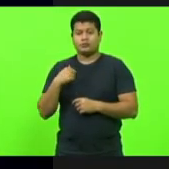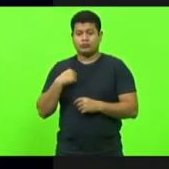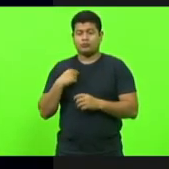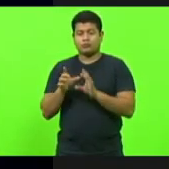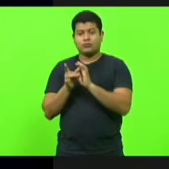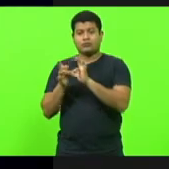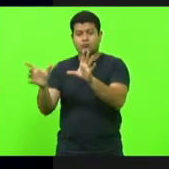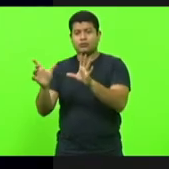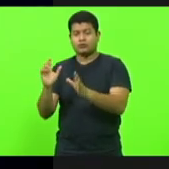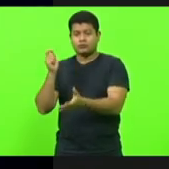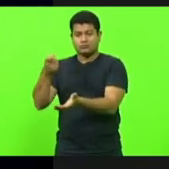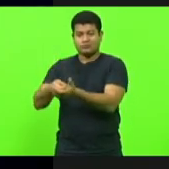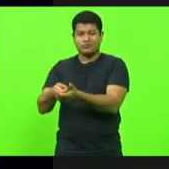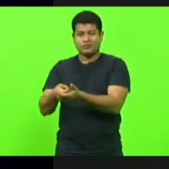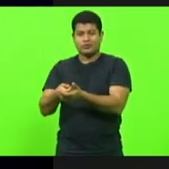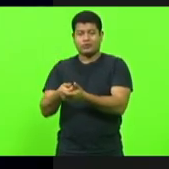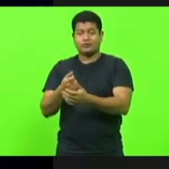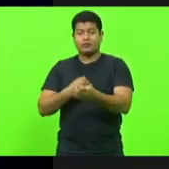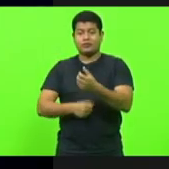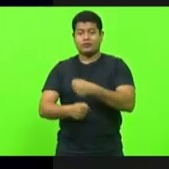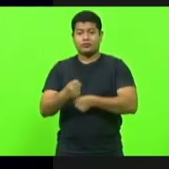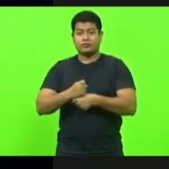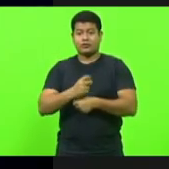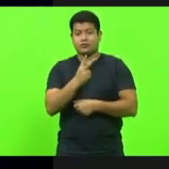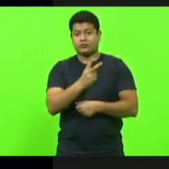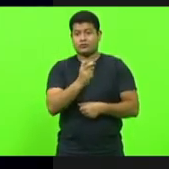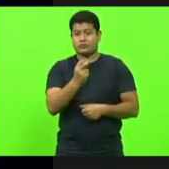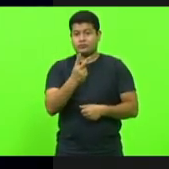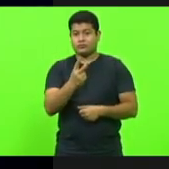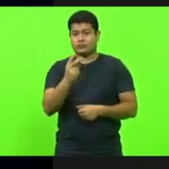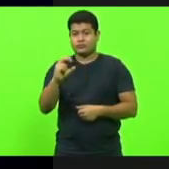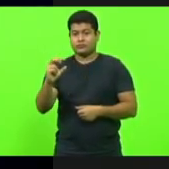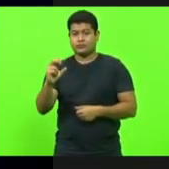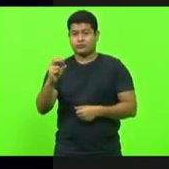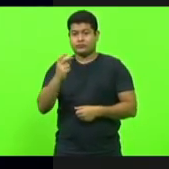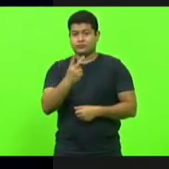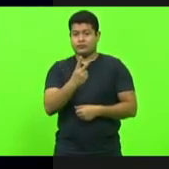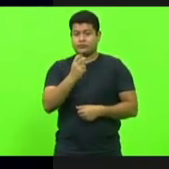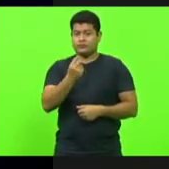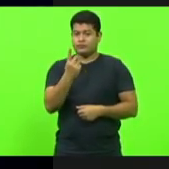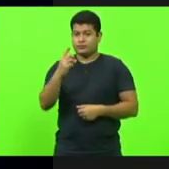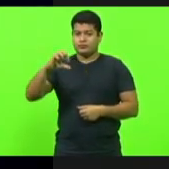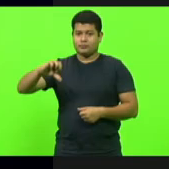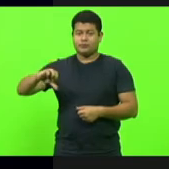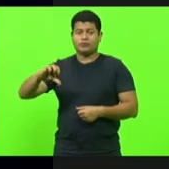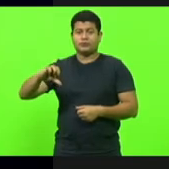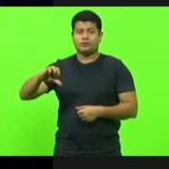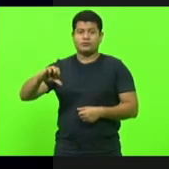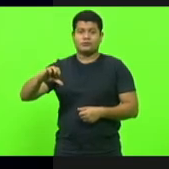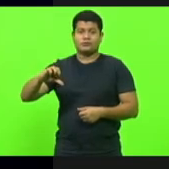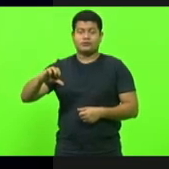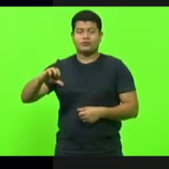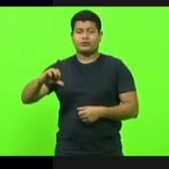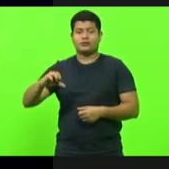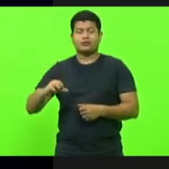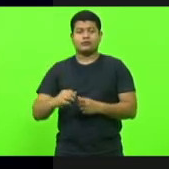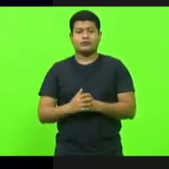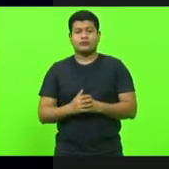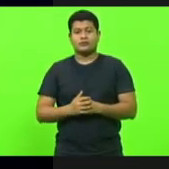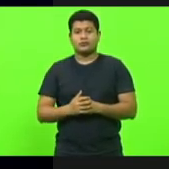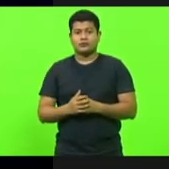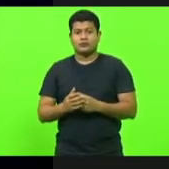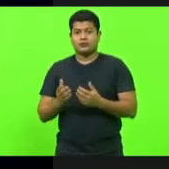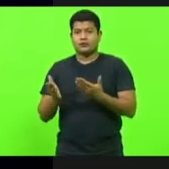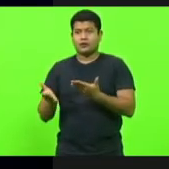do ano passado, 2019, aliás, uma boa parte delas eu